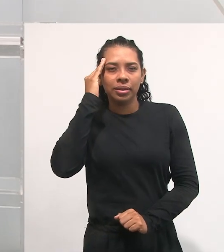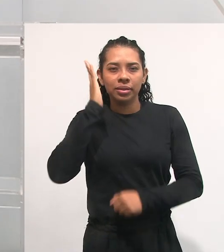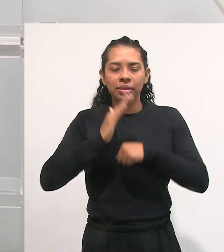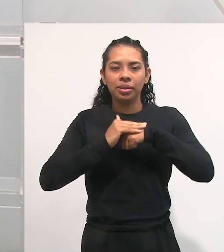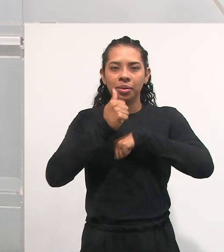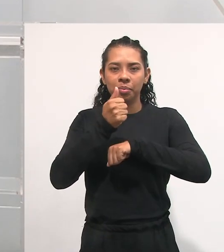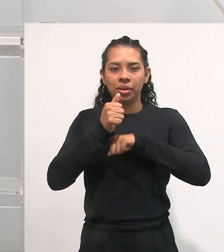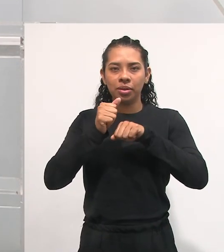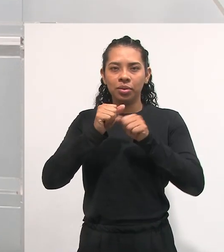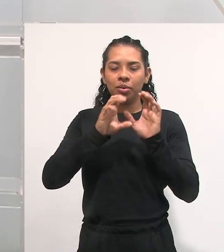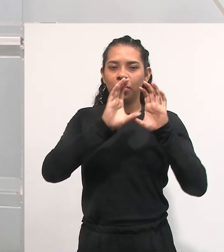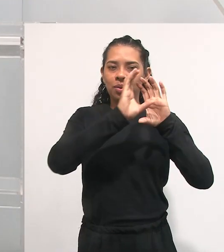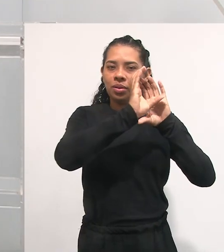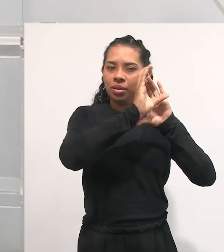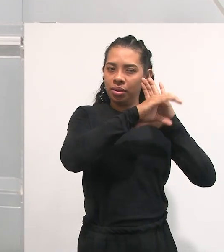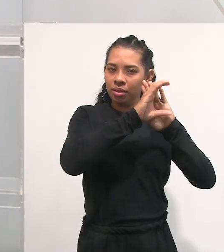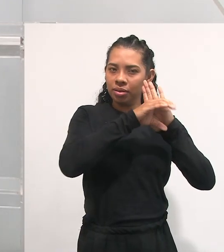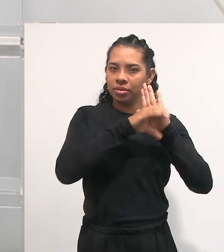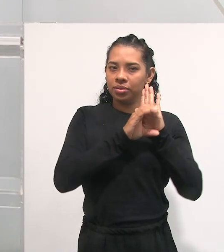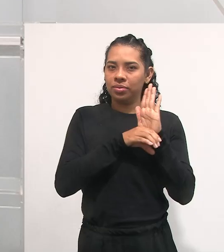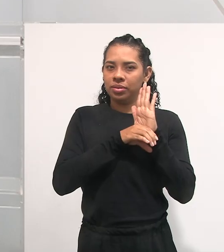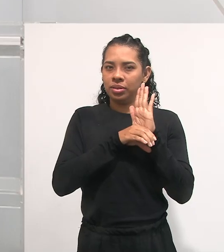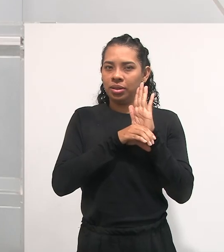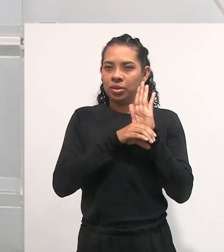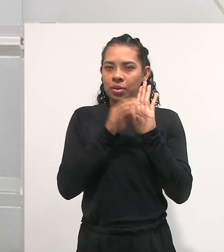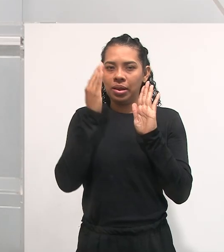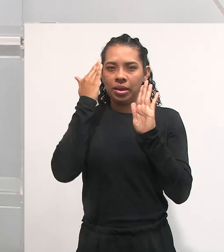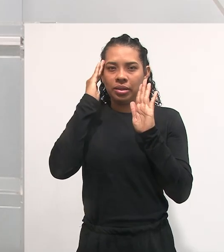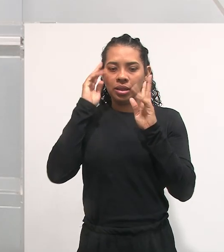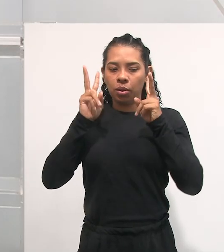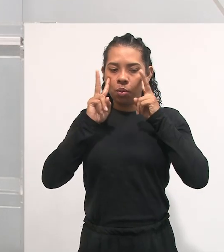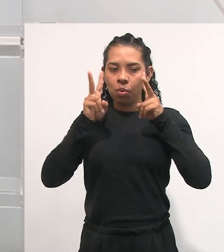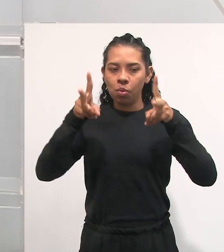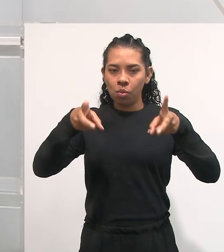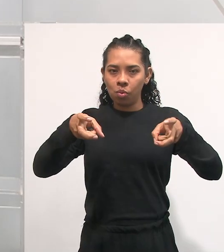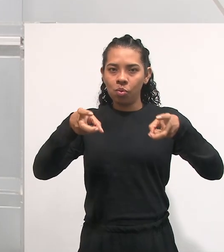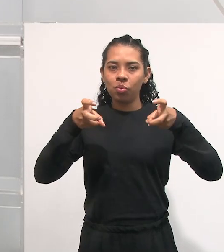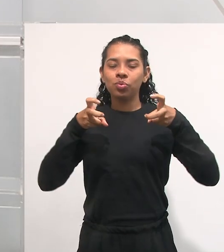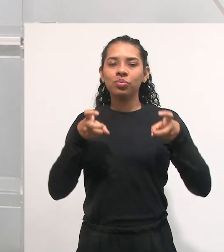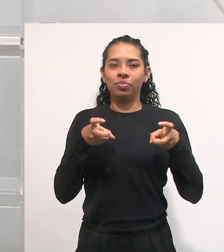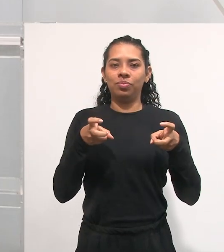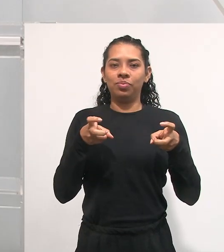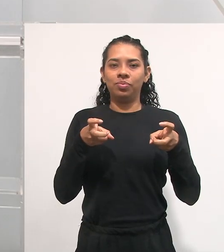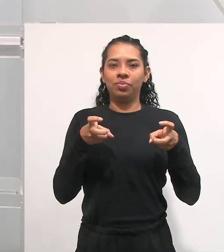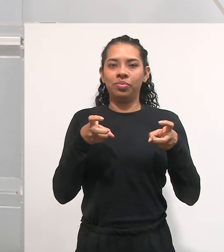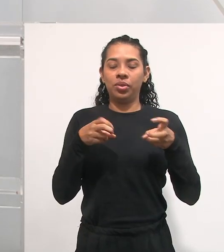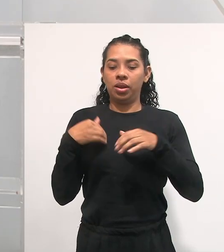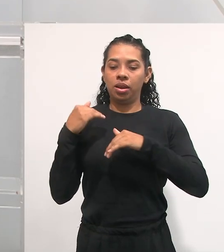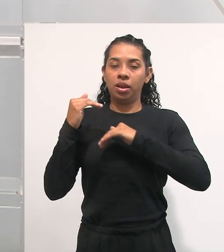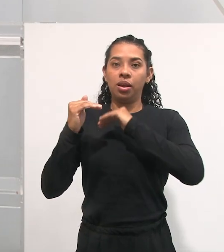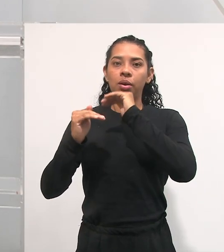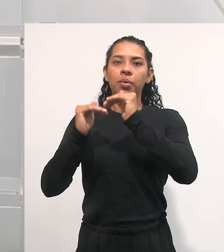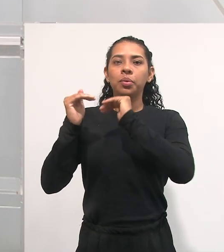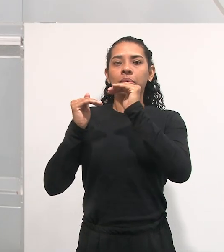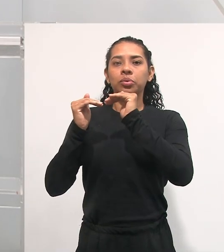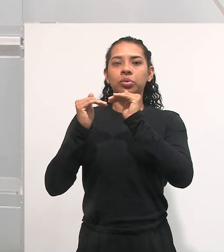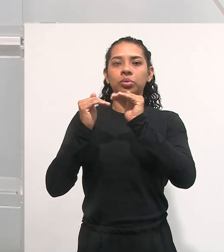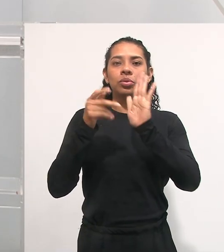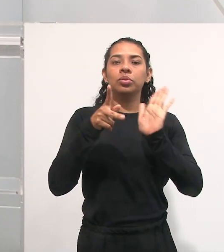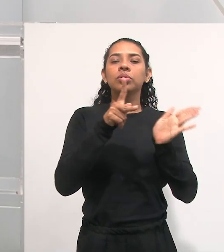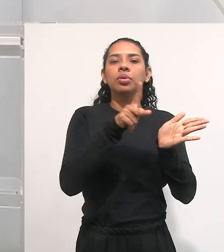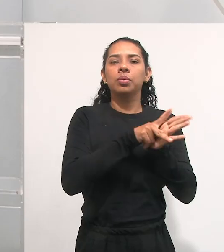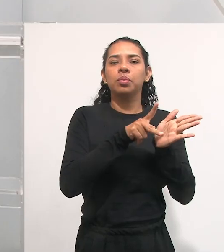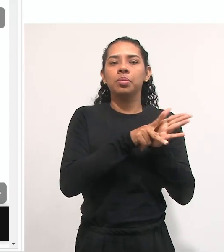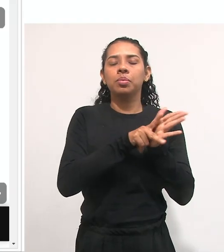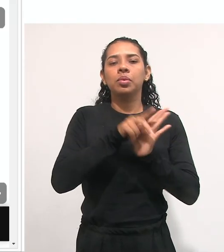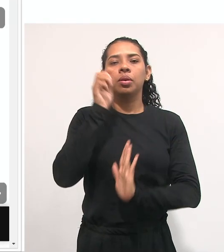vários autores para que você possa entender as diferentes perspectivas e construir o seu próprio olhar